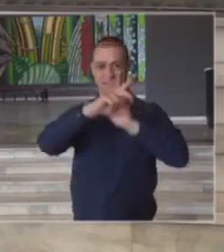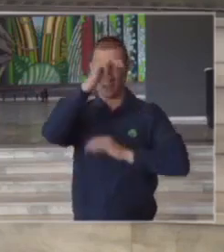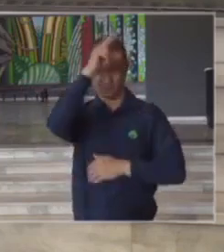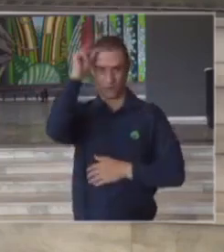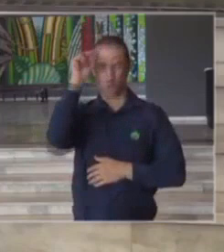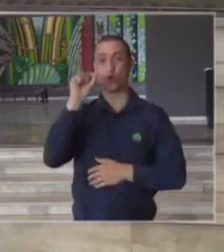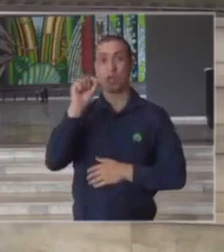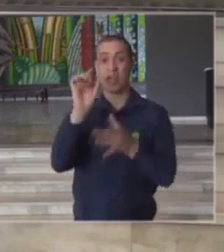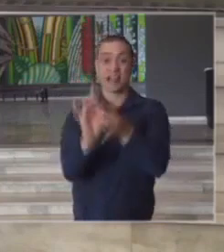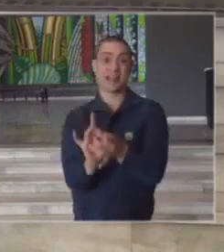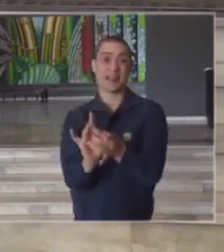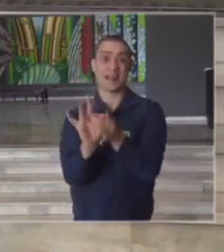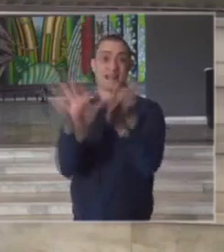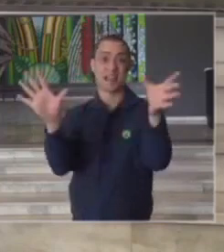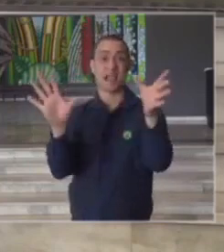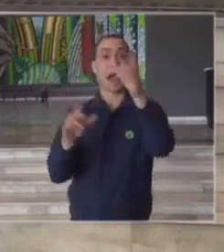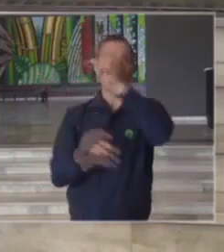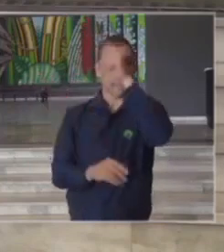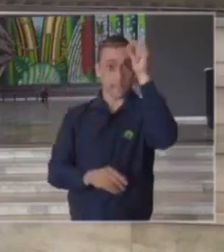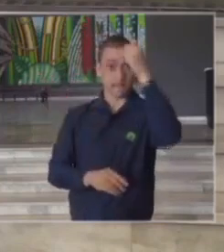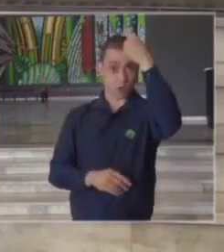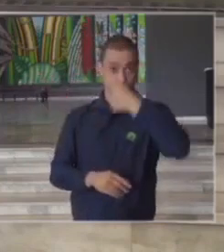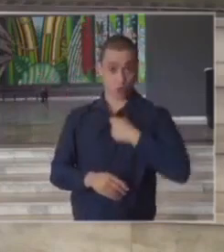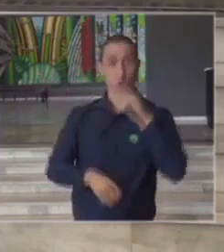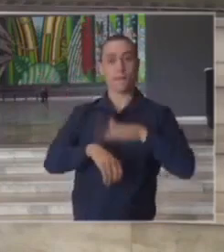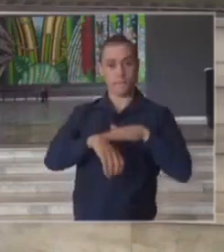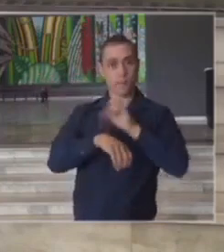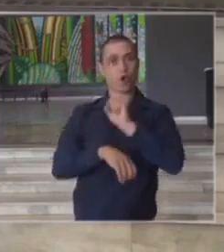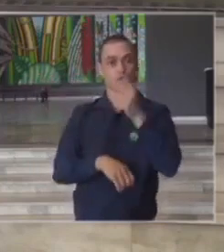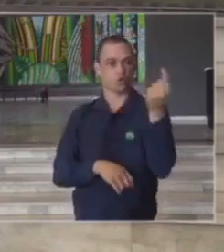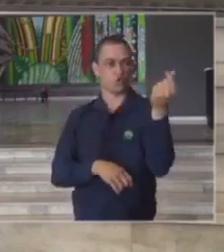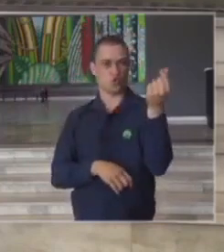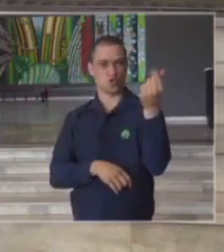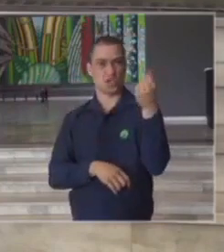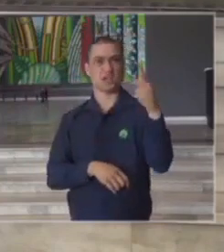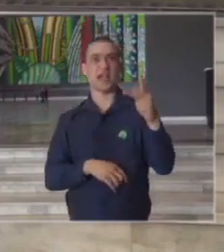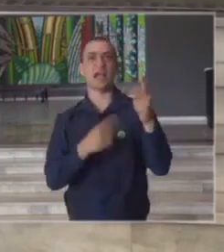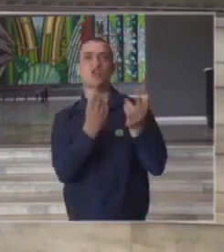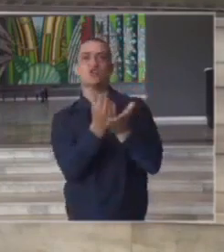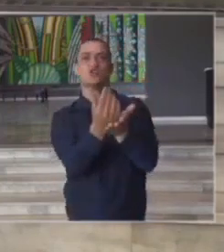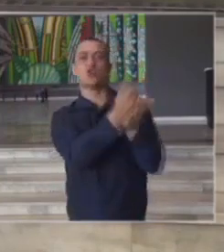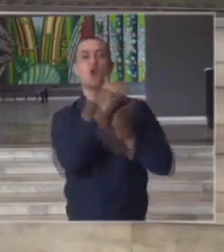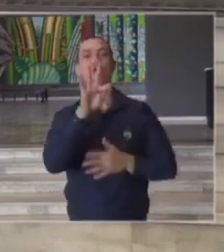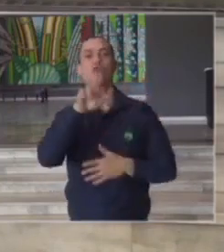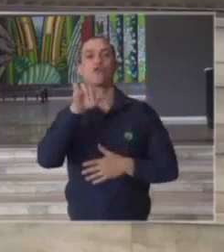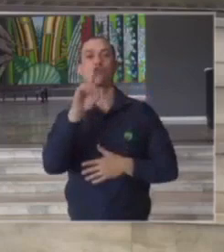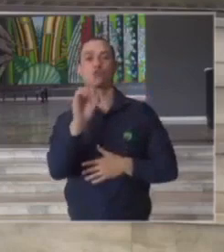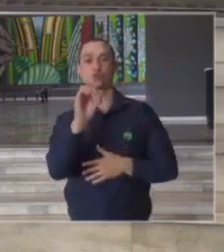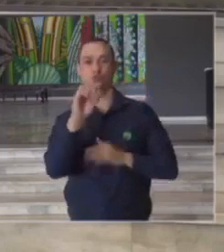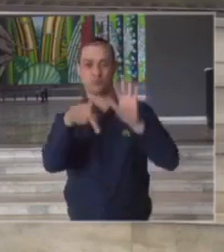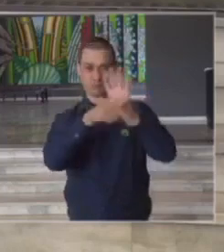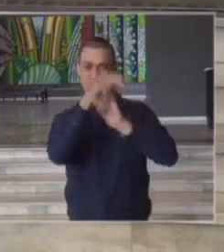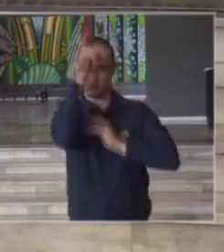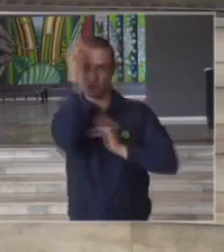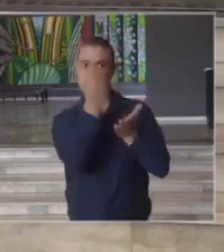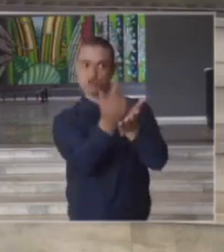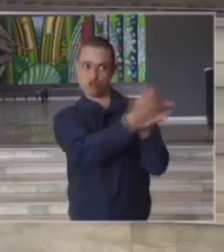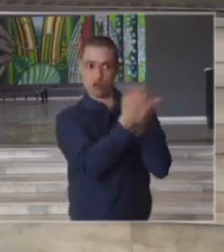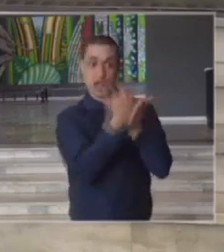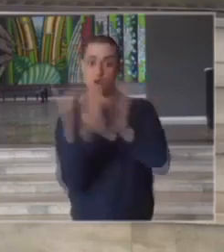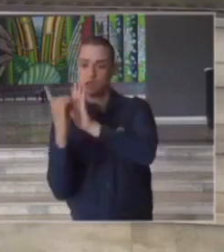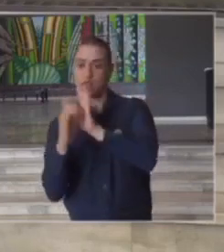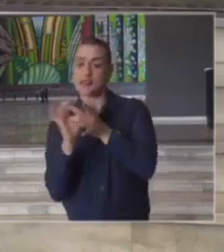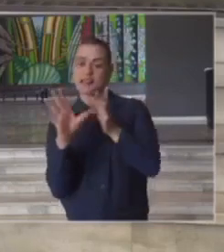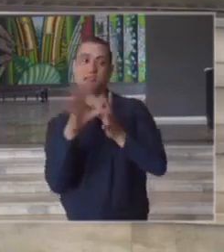que autoriza a prefeitura a utilizar o recurso dos fundos municipais para o